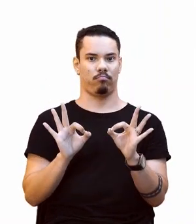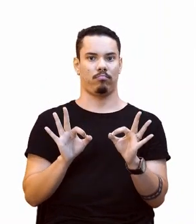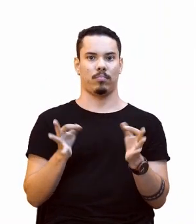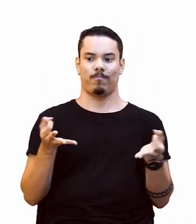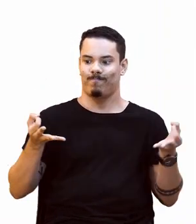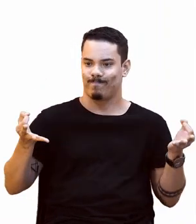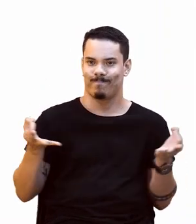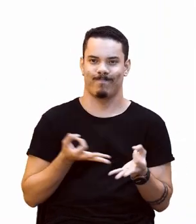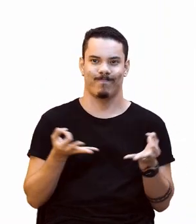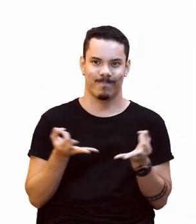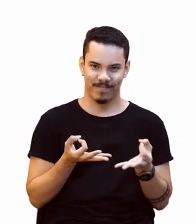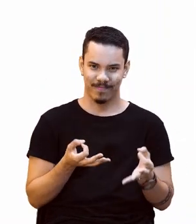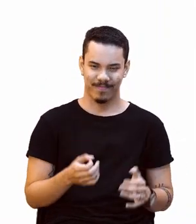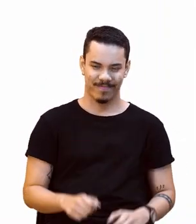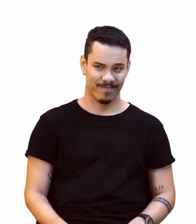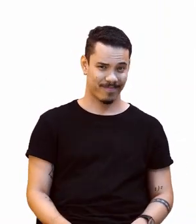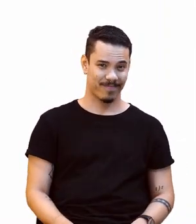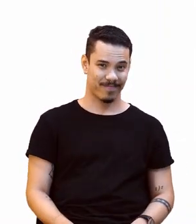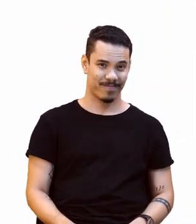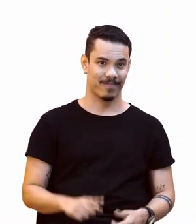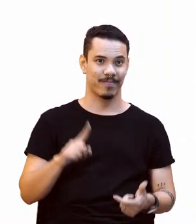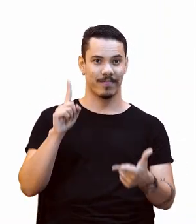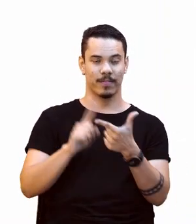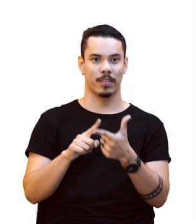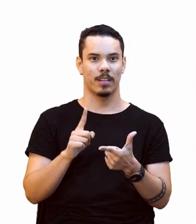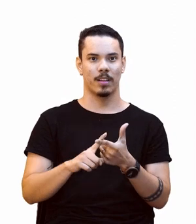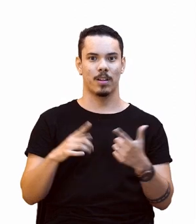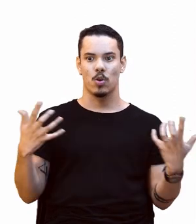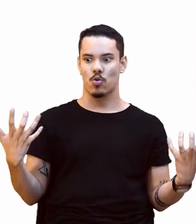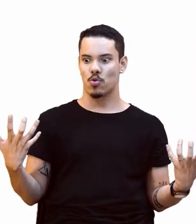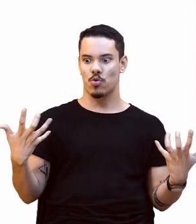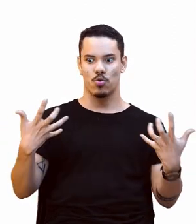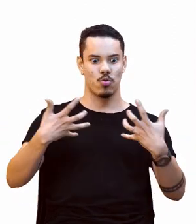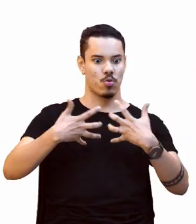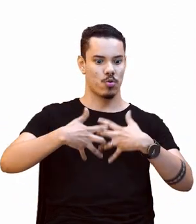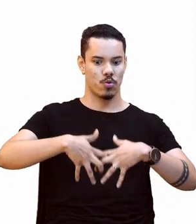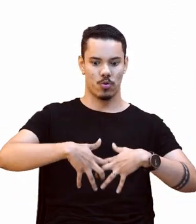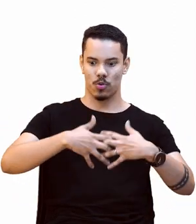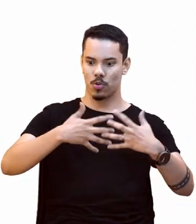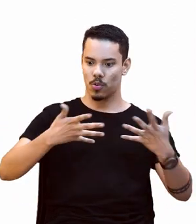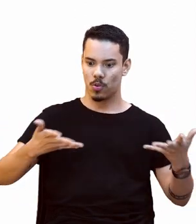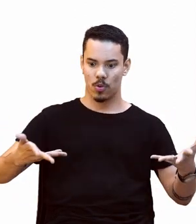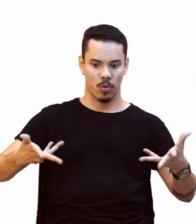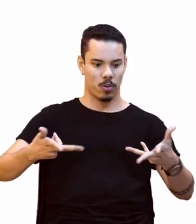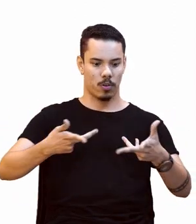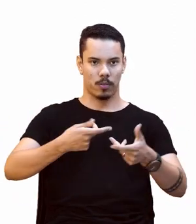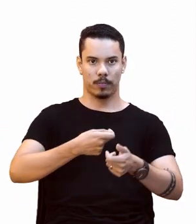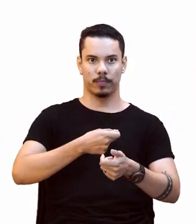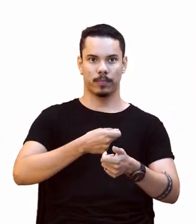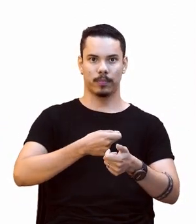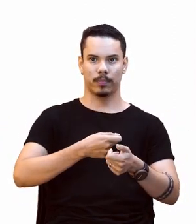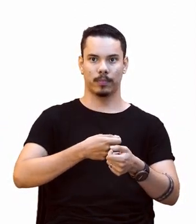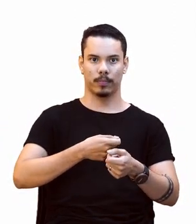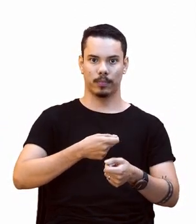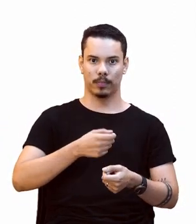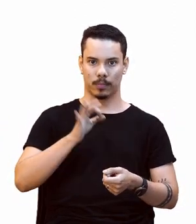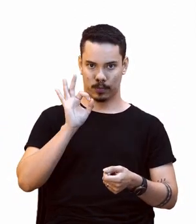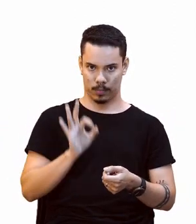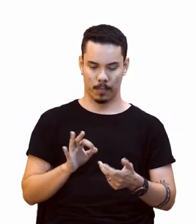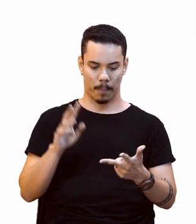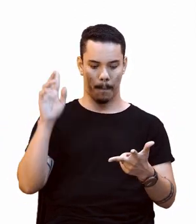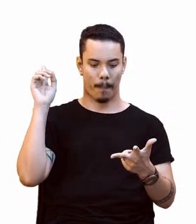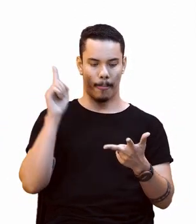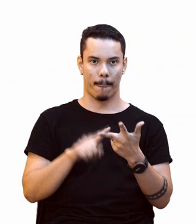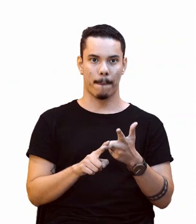Será que é essa? O B, está em harmonia o meu ambiente? Veja bem lá, ou